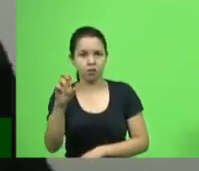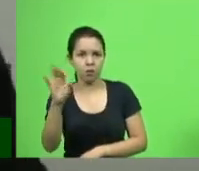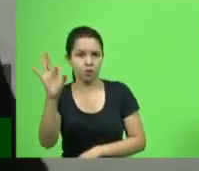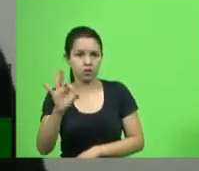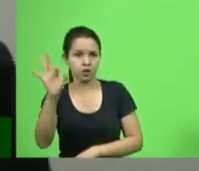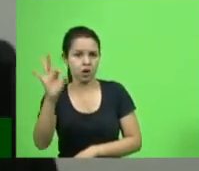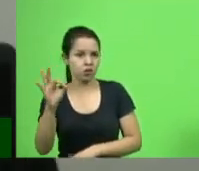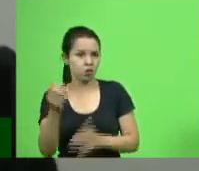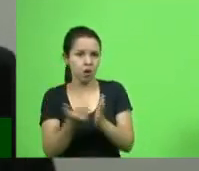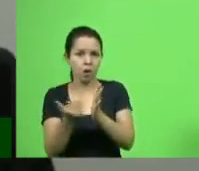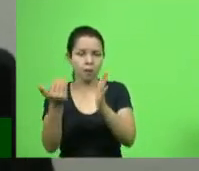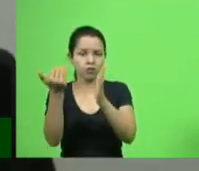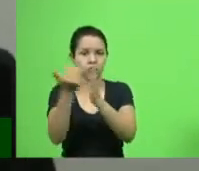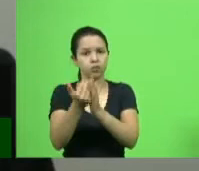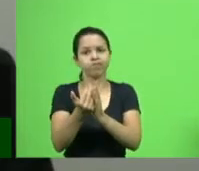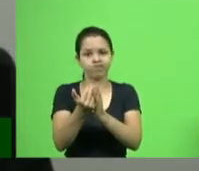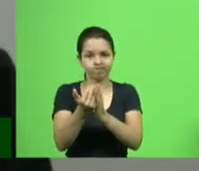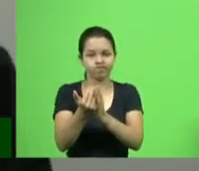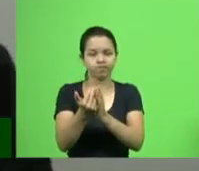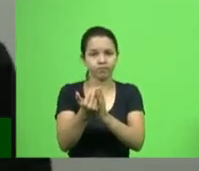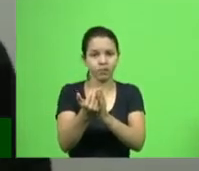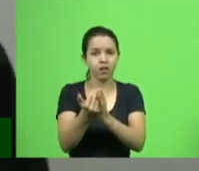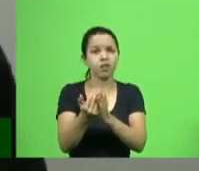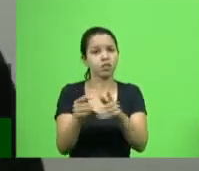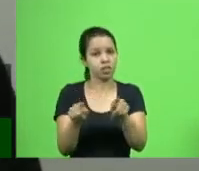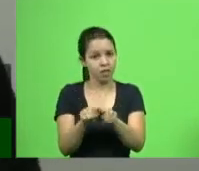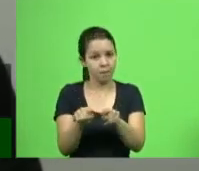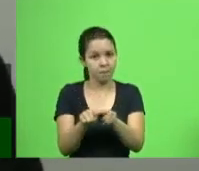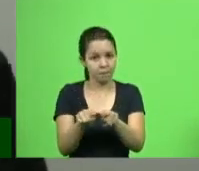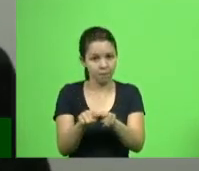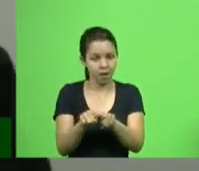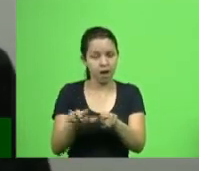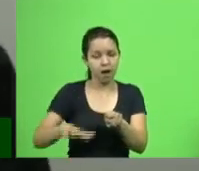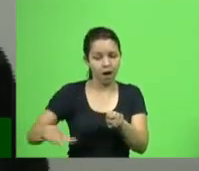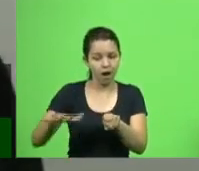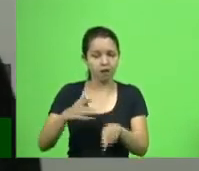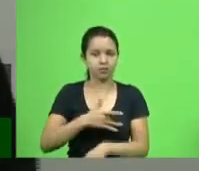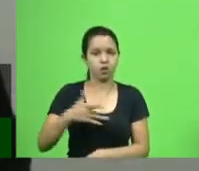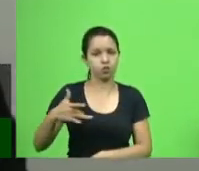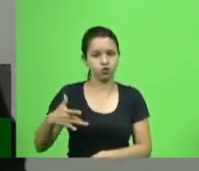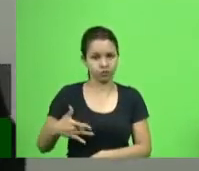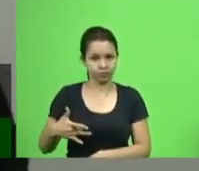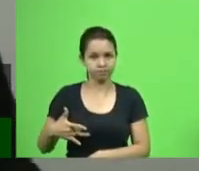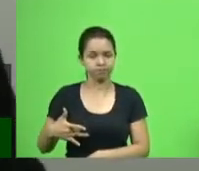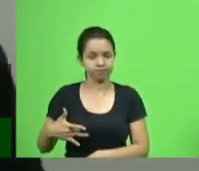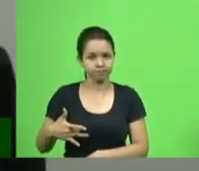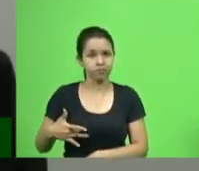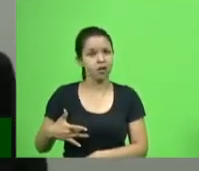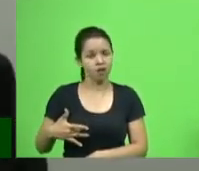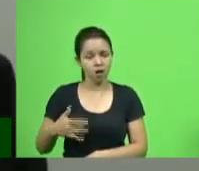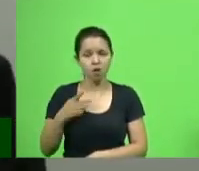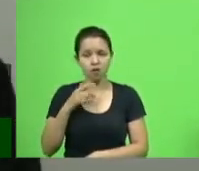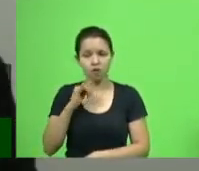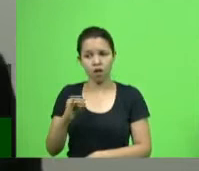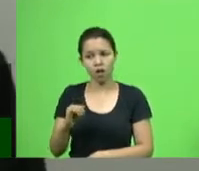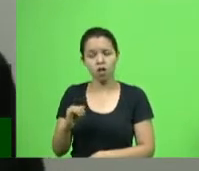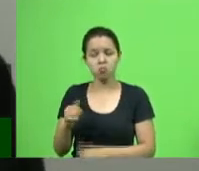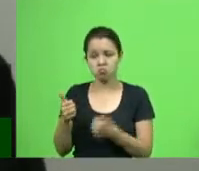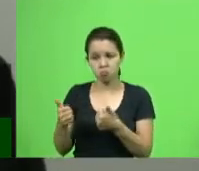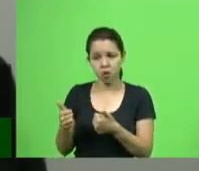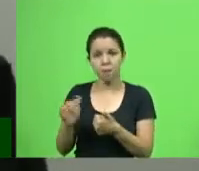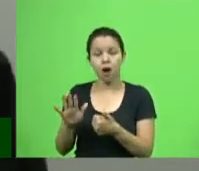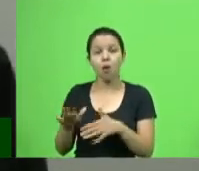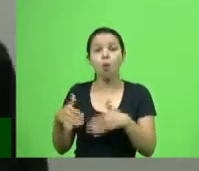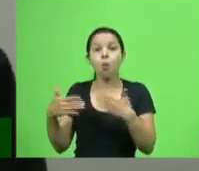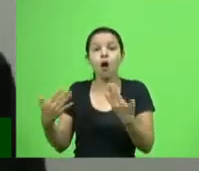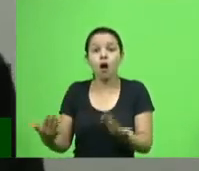E a mesma coisa aconteceu no setor também relacionado à saúde. Eu falei, tudo bem, então nós precisamos saber quando vai ser comprado e como é que está